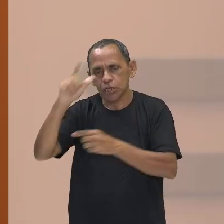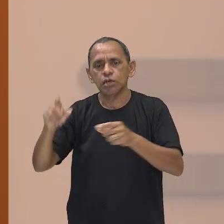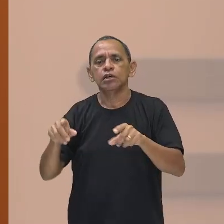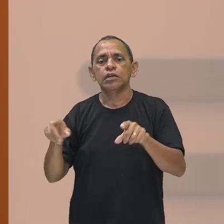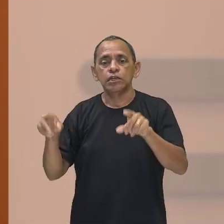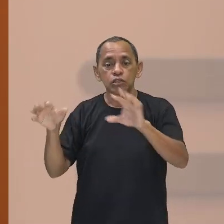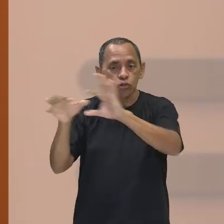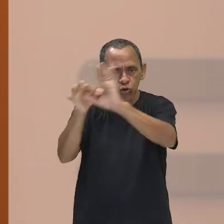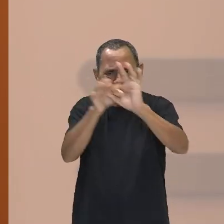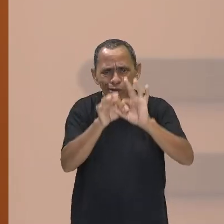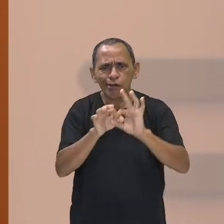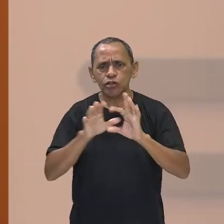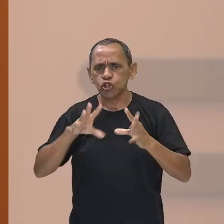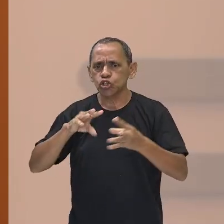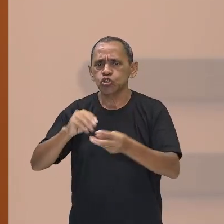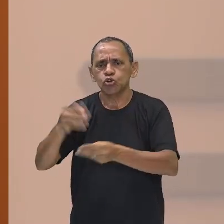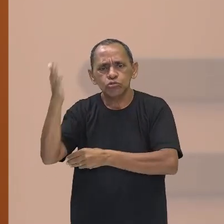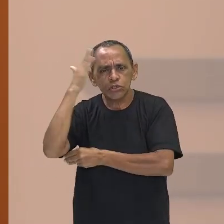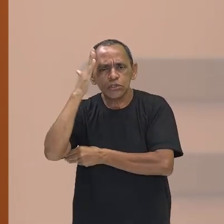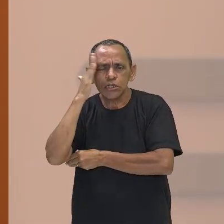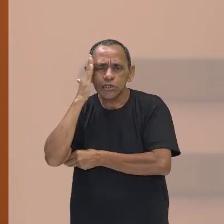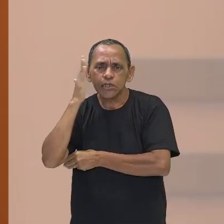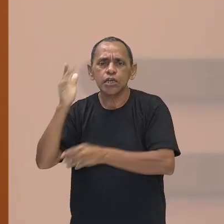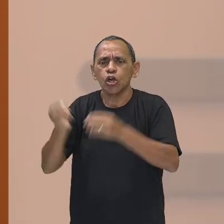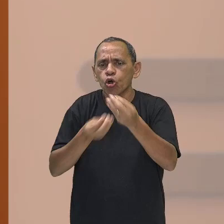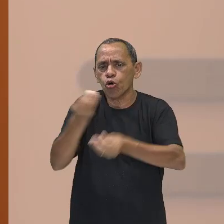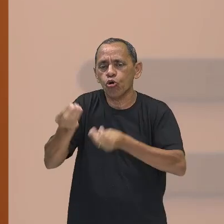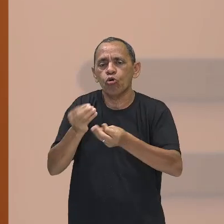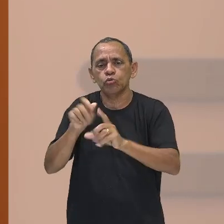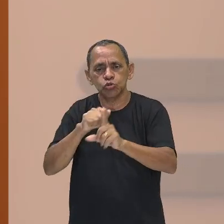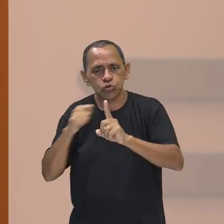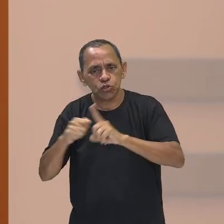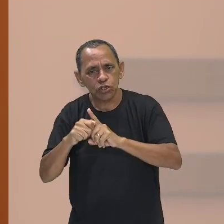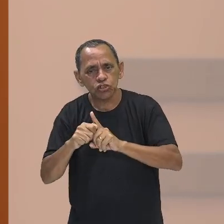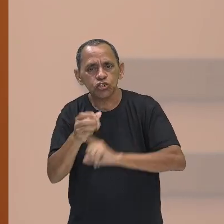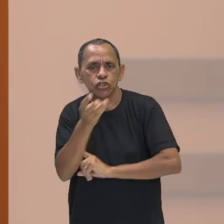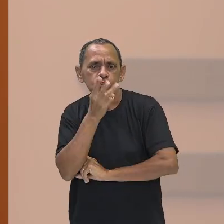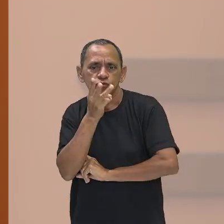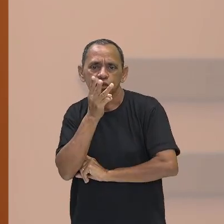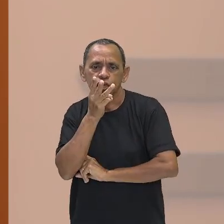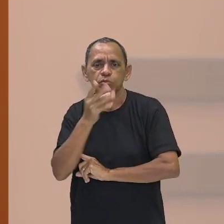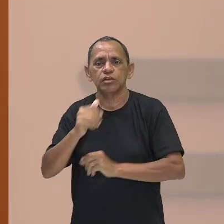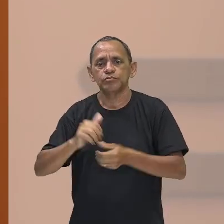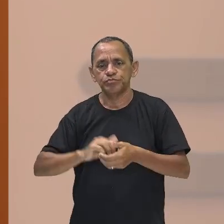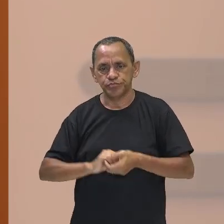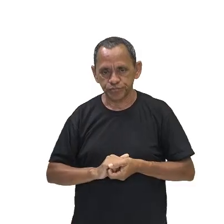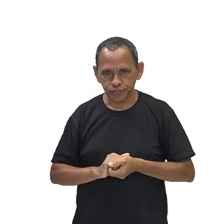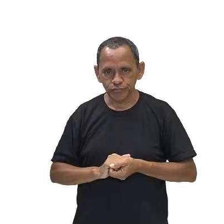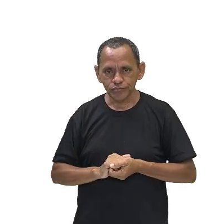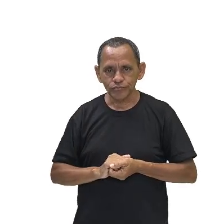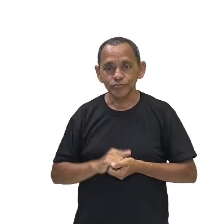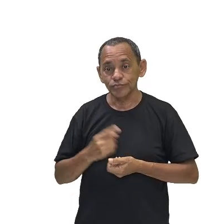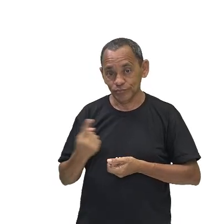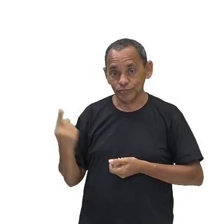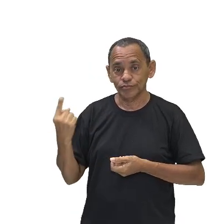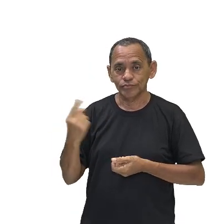a sociologia de Max Weber. Vamos lá, então.